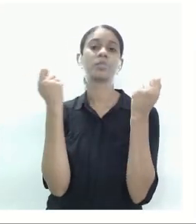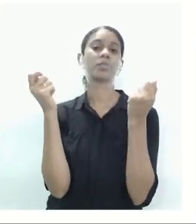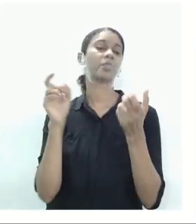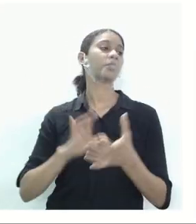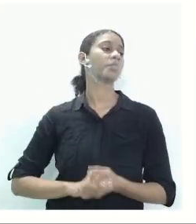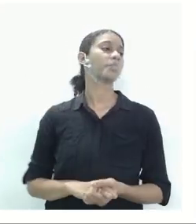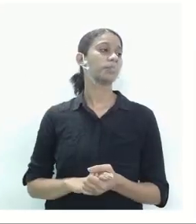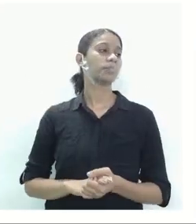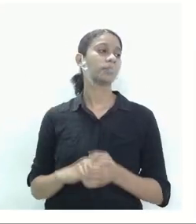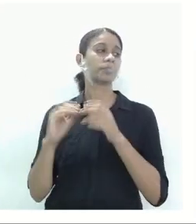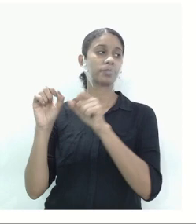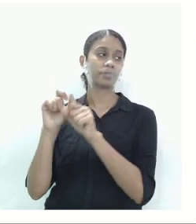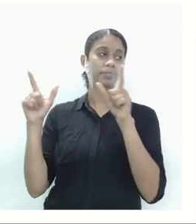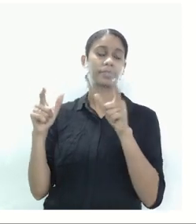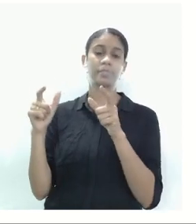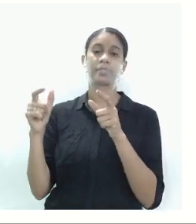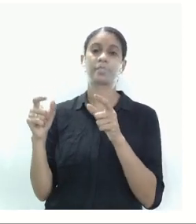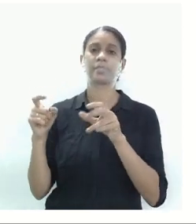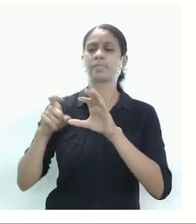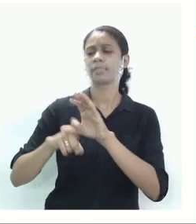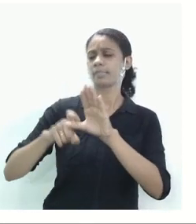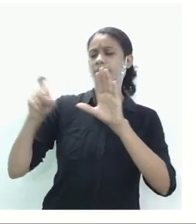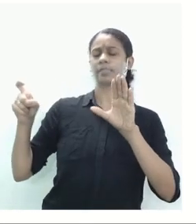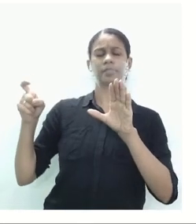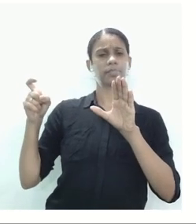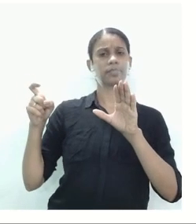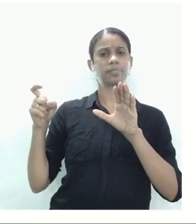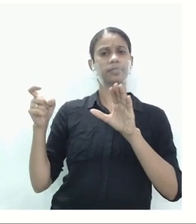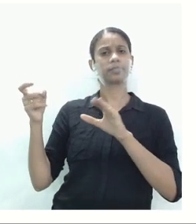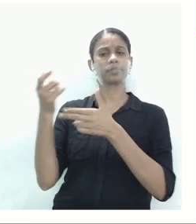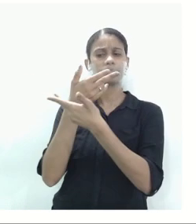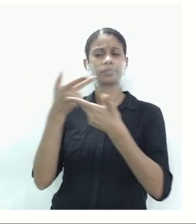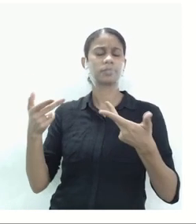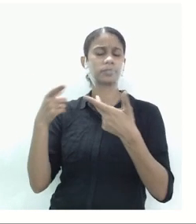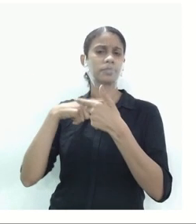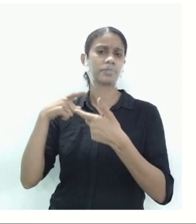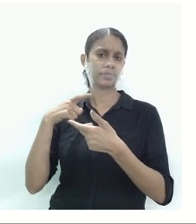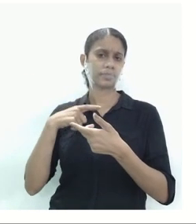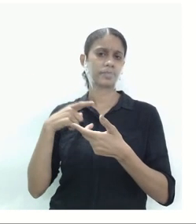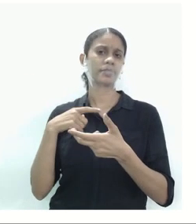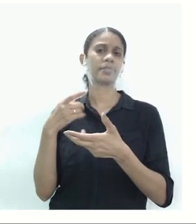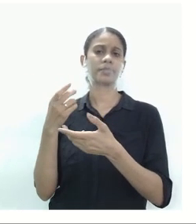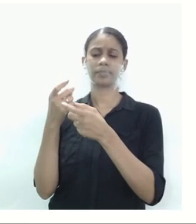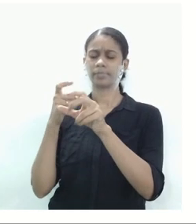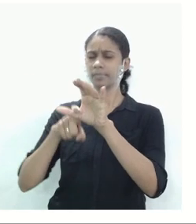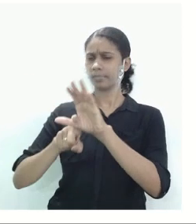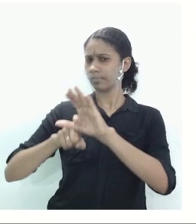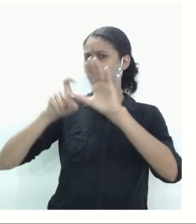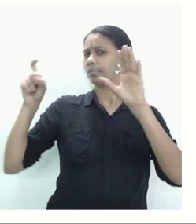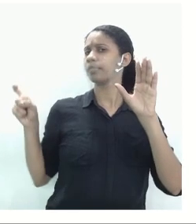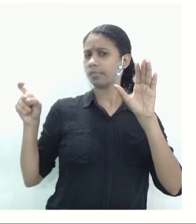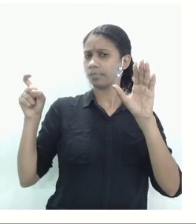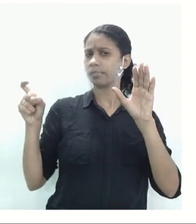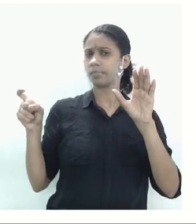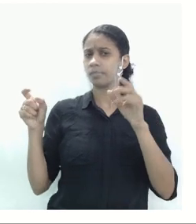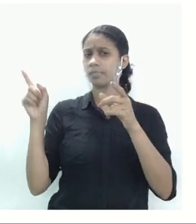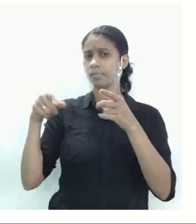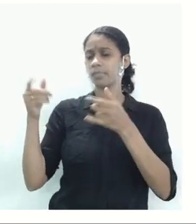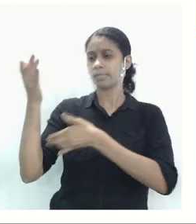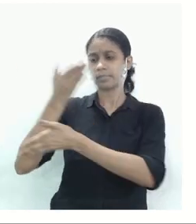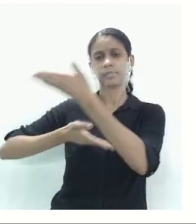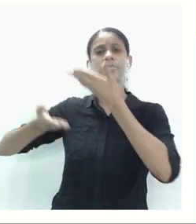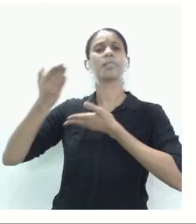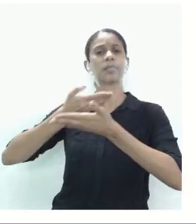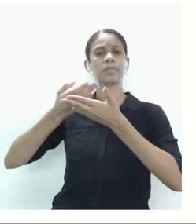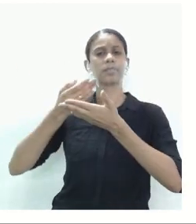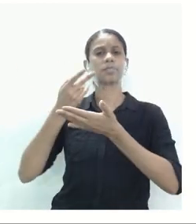interdependência dos elementos da biosfera aqui é rápido tá gente? o que é a interdependência da biosfera? são as relações